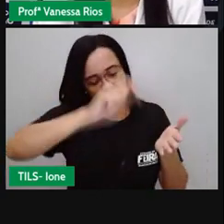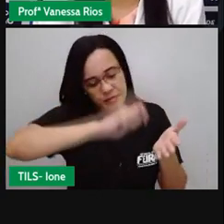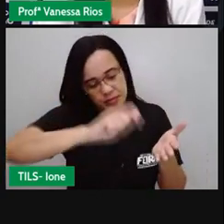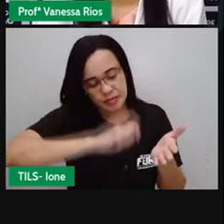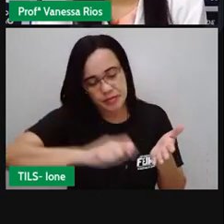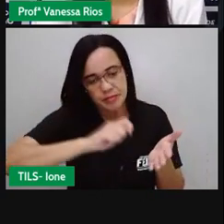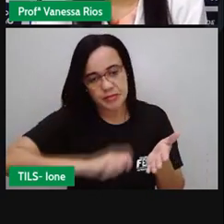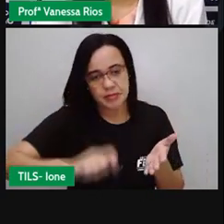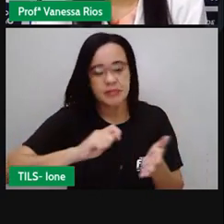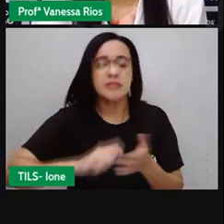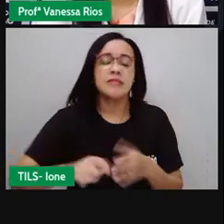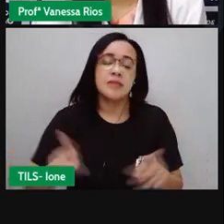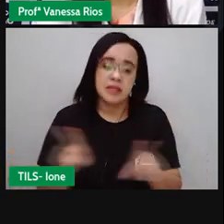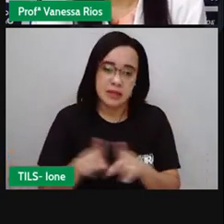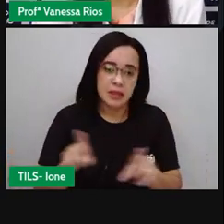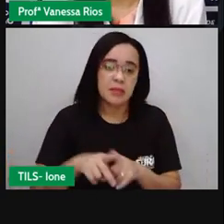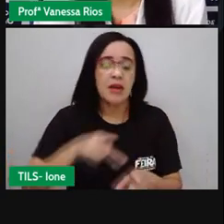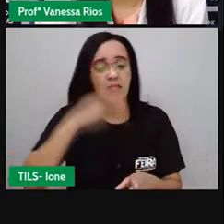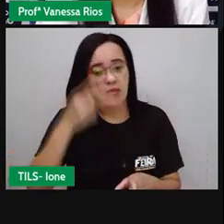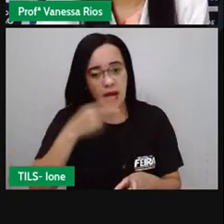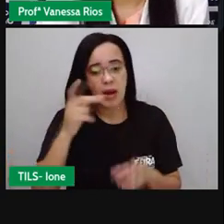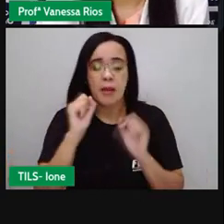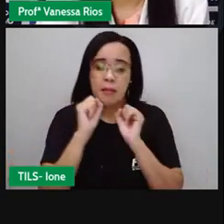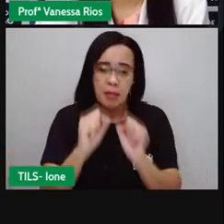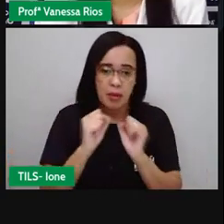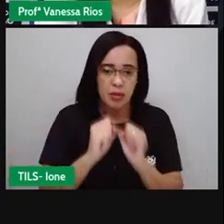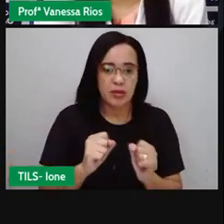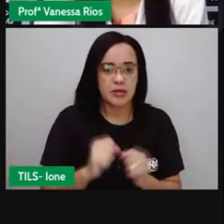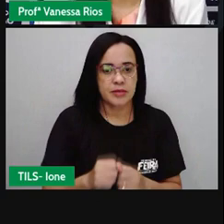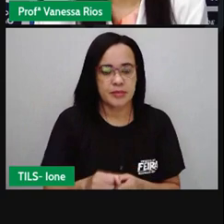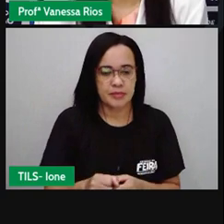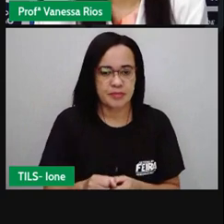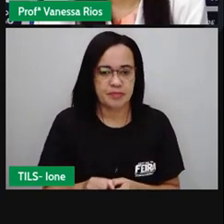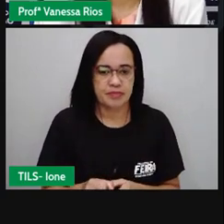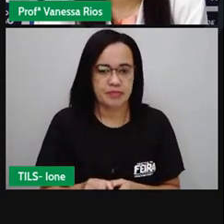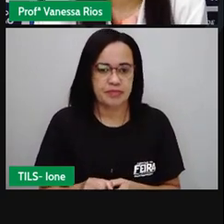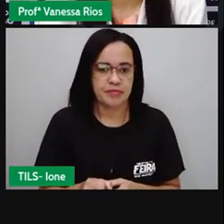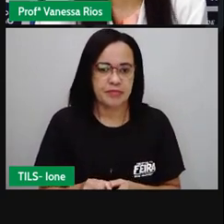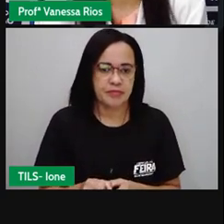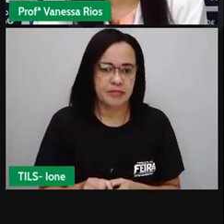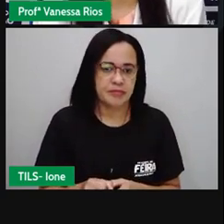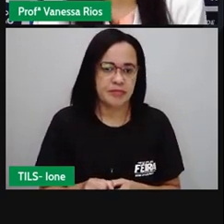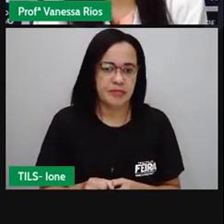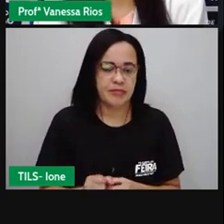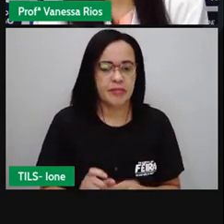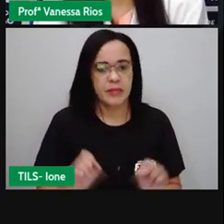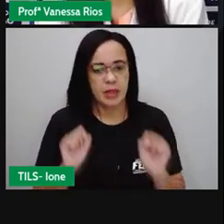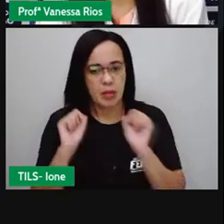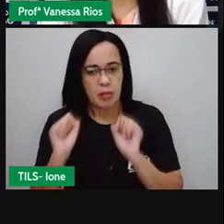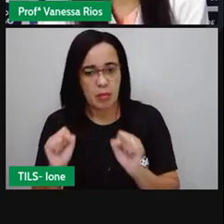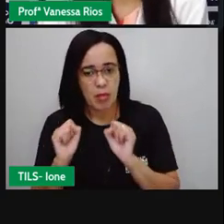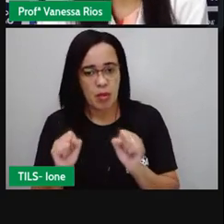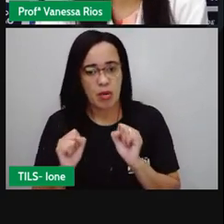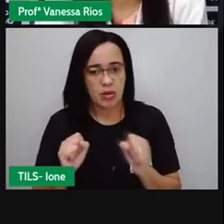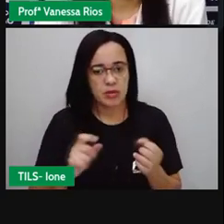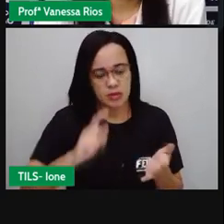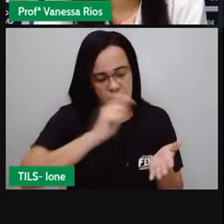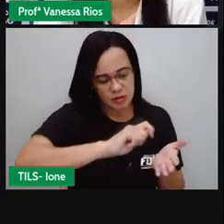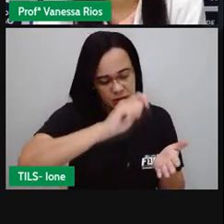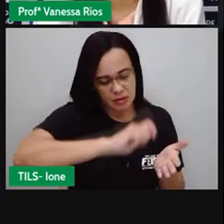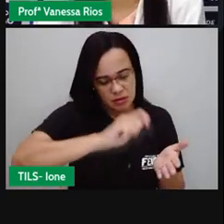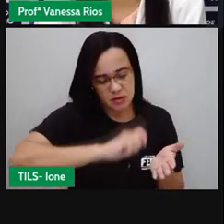pessoas mas eles não são só escritos ou não podem né podem ser só escritos por escritores aí